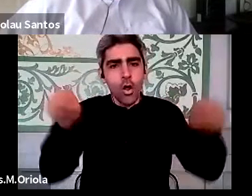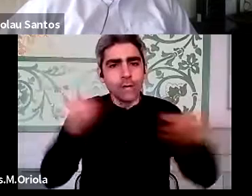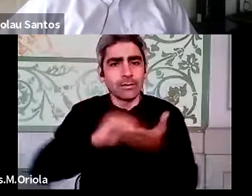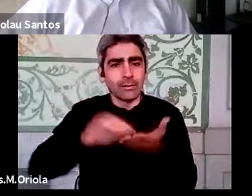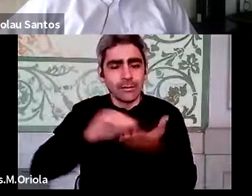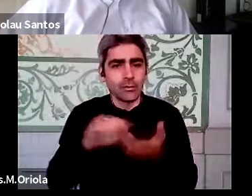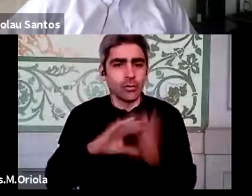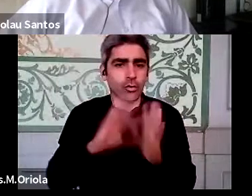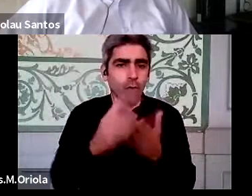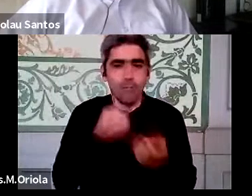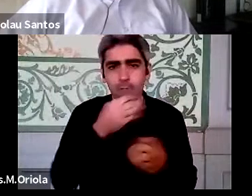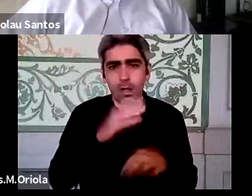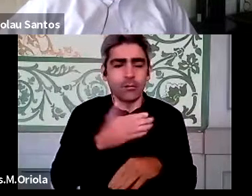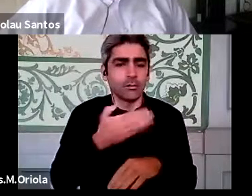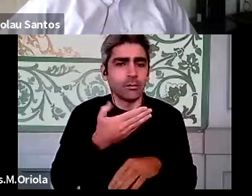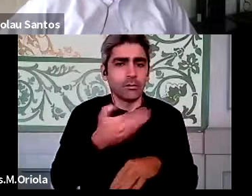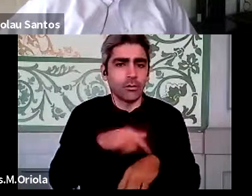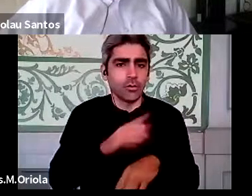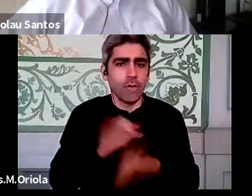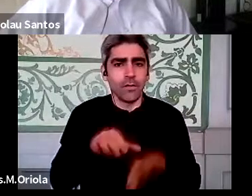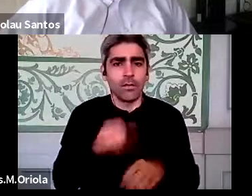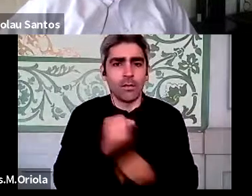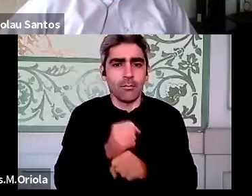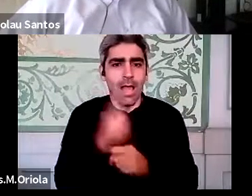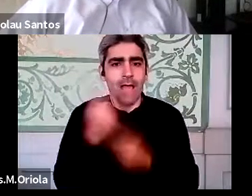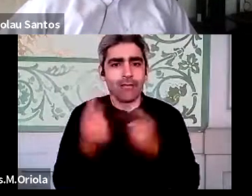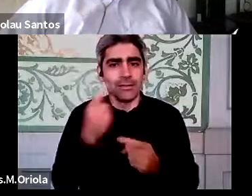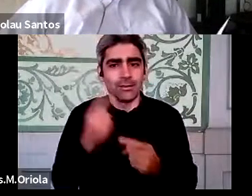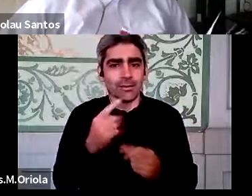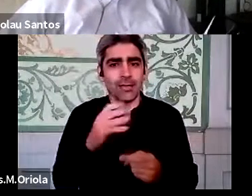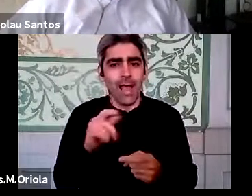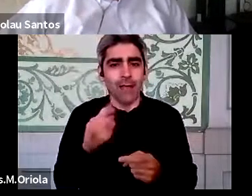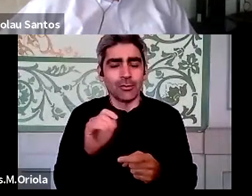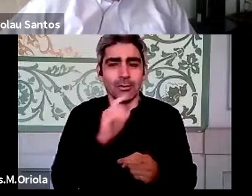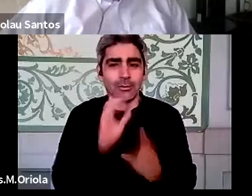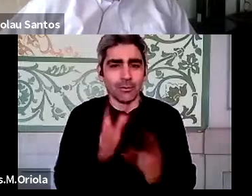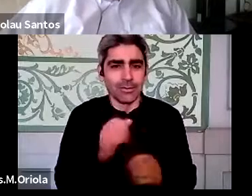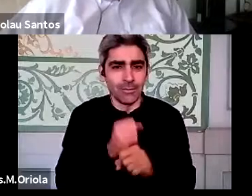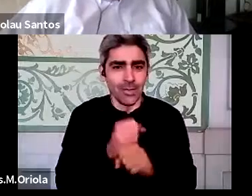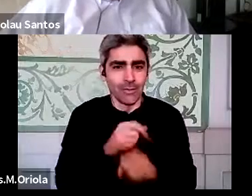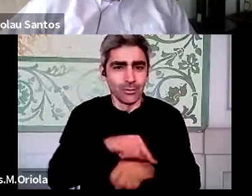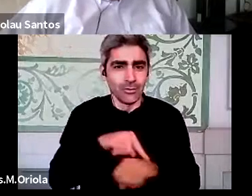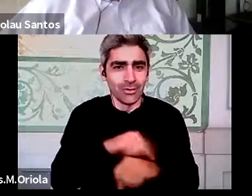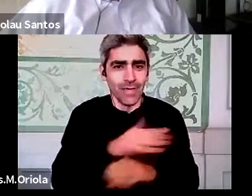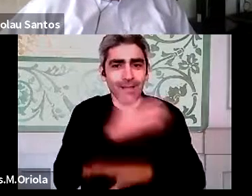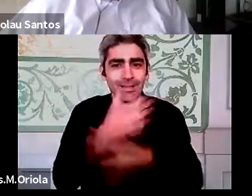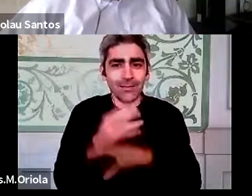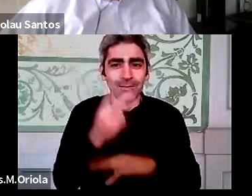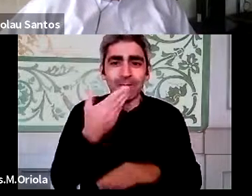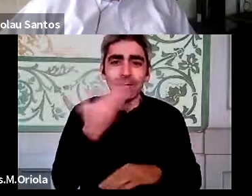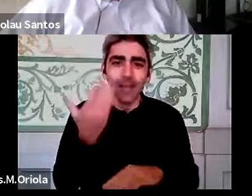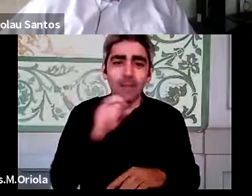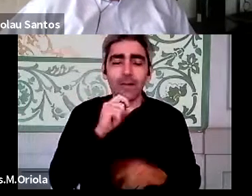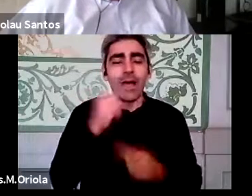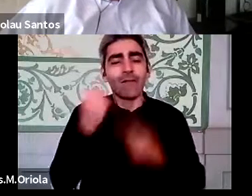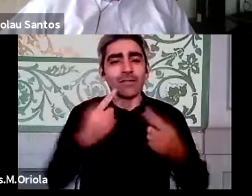seriam 17h, ou então acabaria o dia de trabalho, que não é mau de vez em quando, Carlos, não é preciso trabalhar todos os dias até às 2h da manhã, é bom também acabar